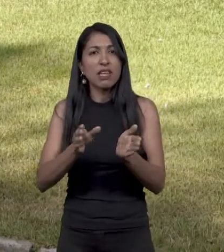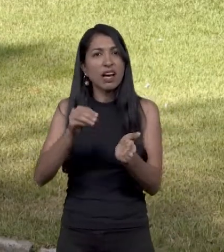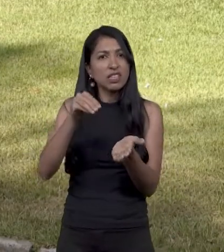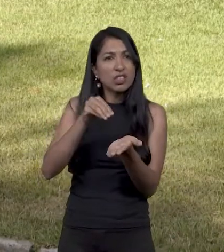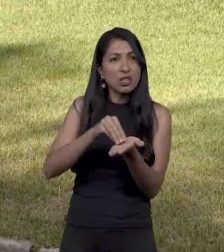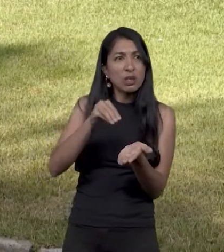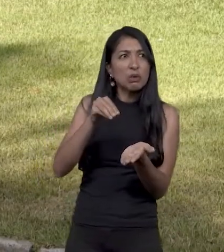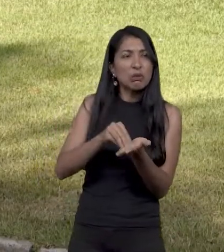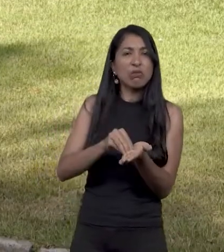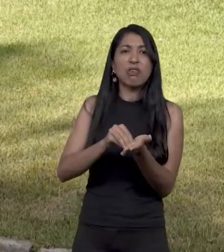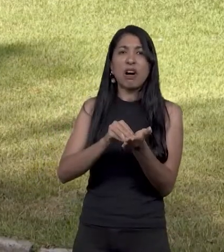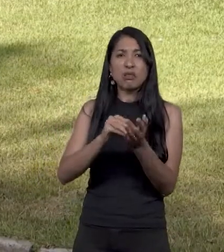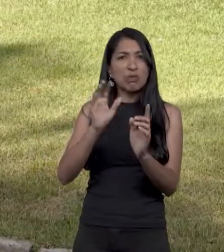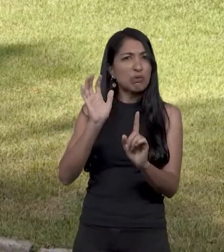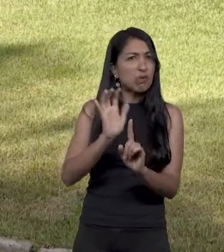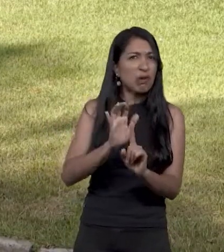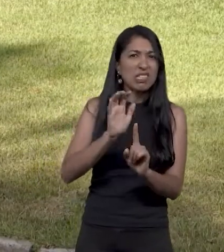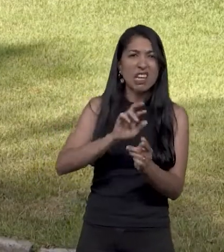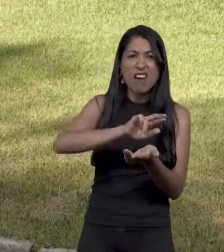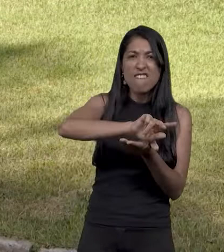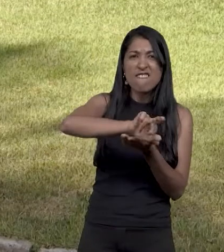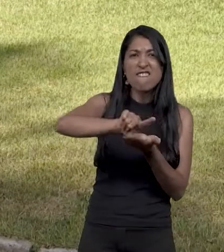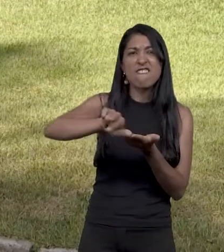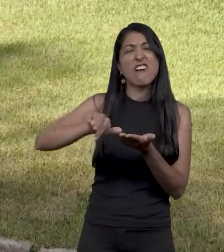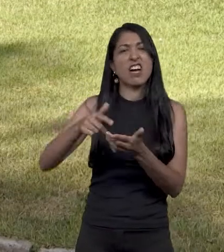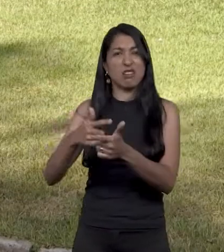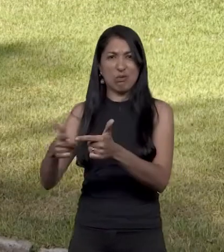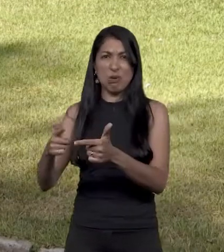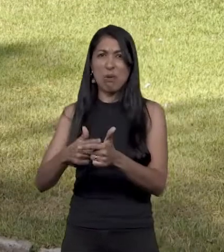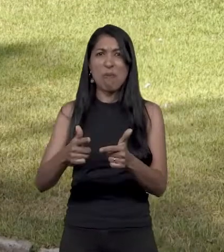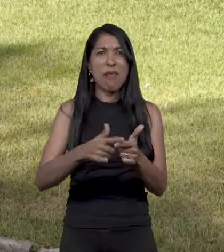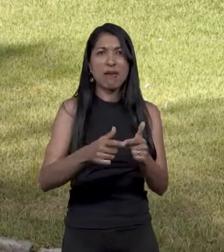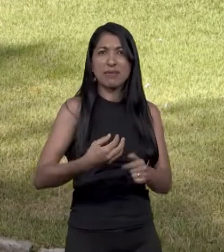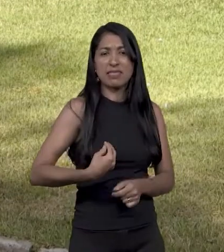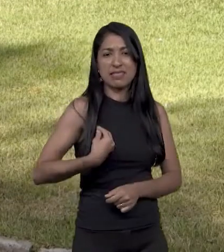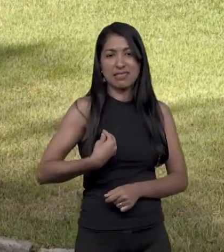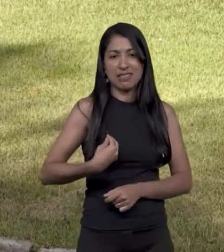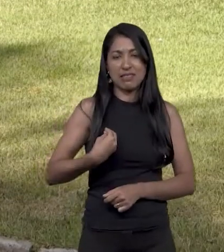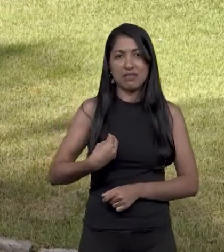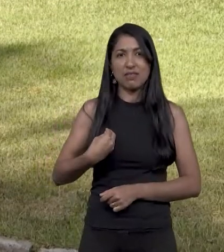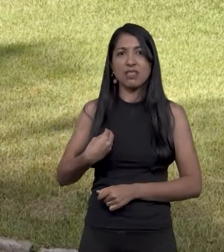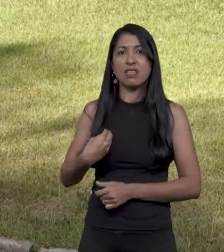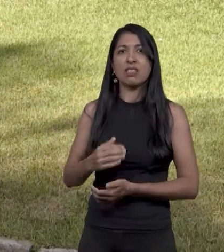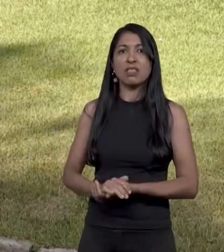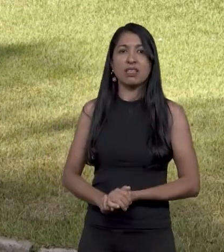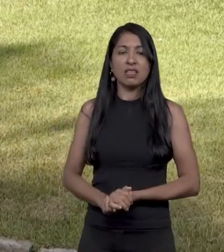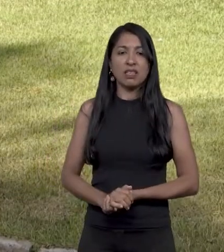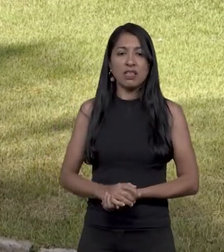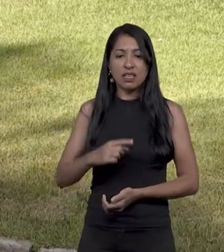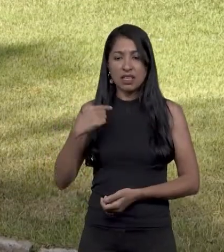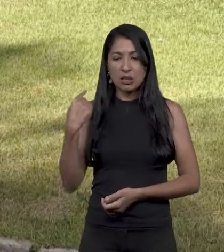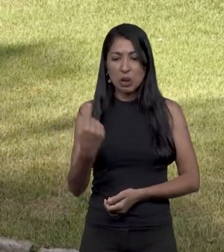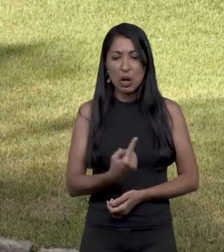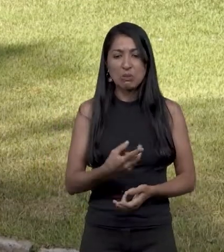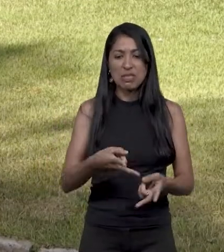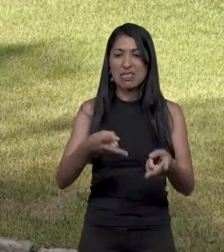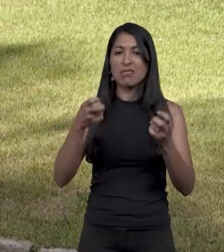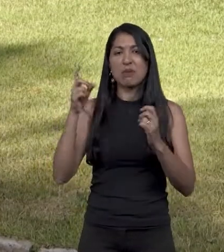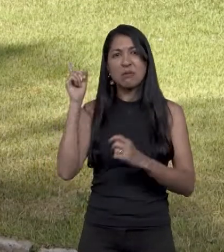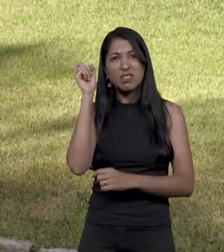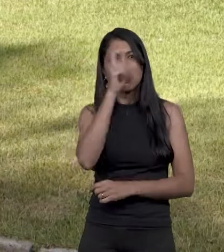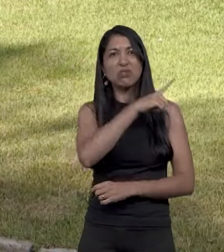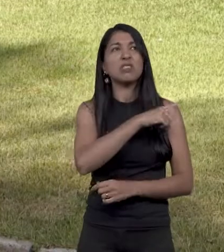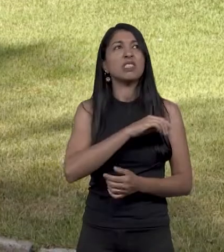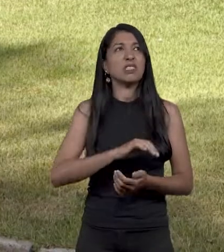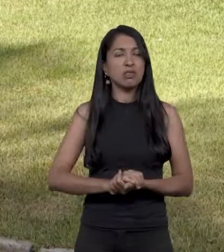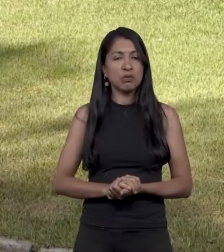A falta de acessibilidade causa todo esse tipo de problema que é muito, muito complicado. Aí começa a nossa dificuldade para até chegar essas mulheres